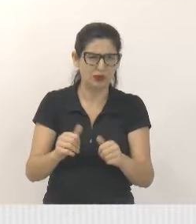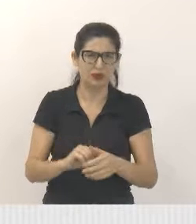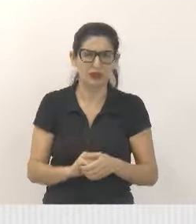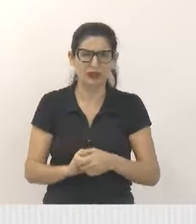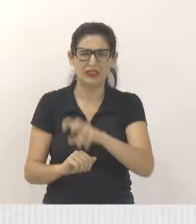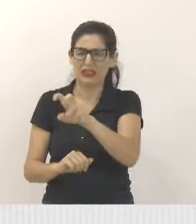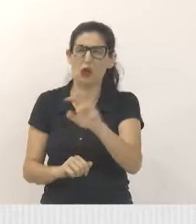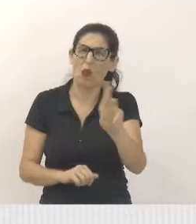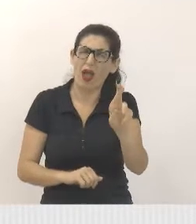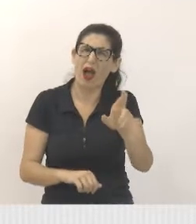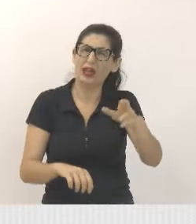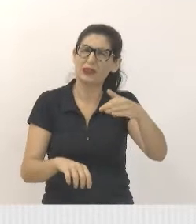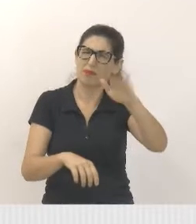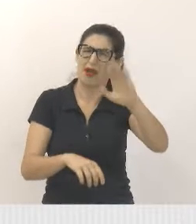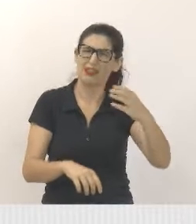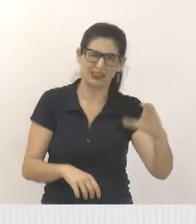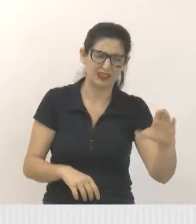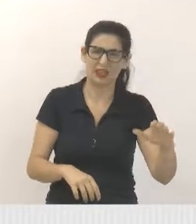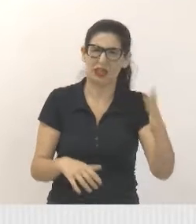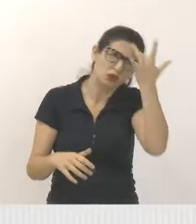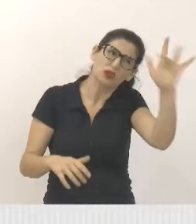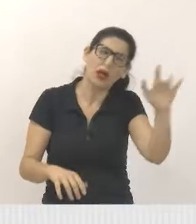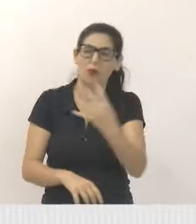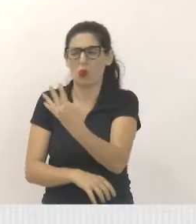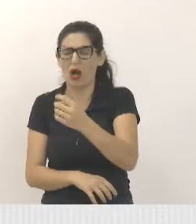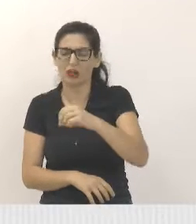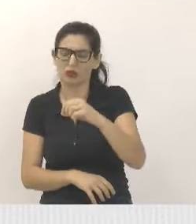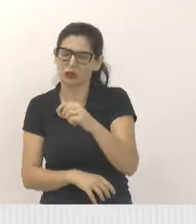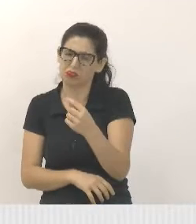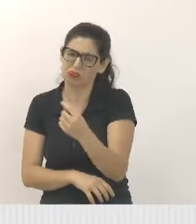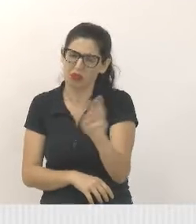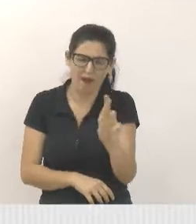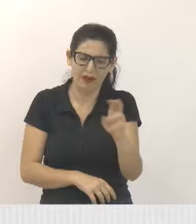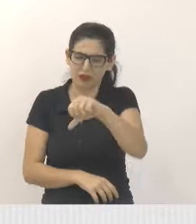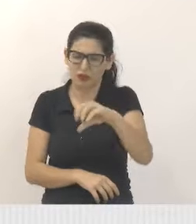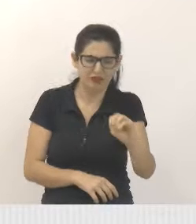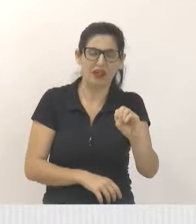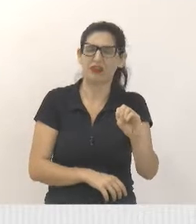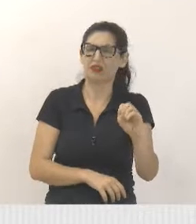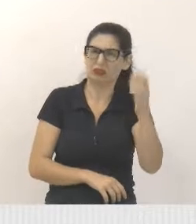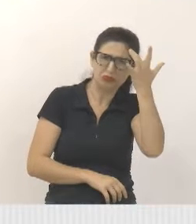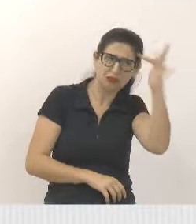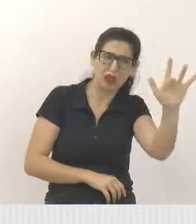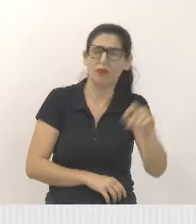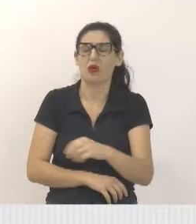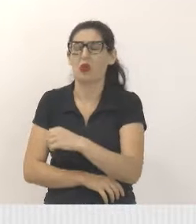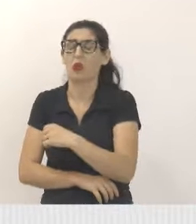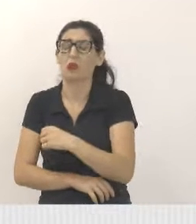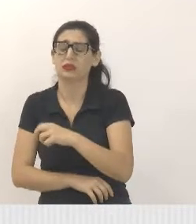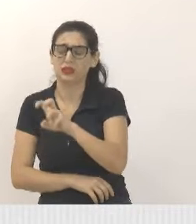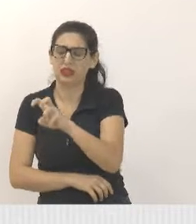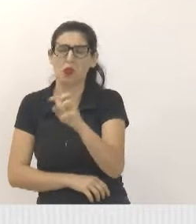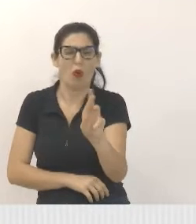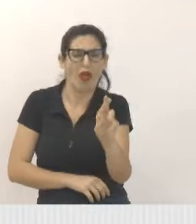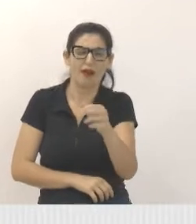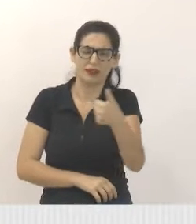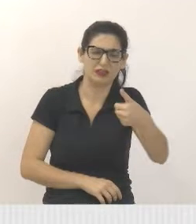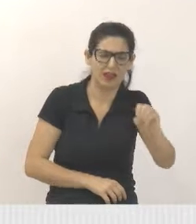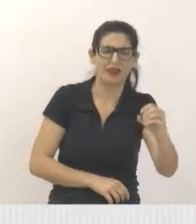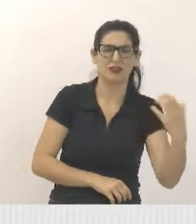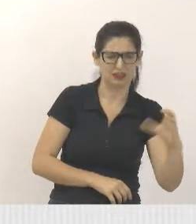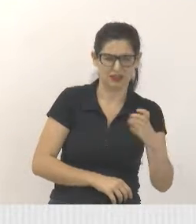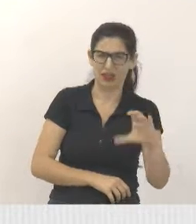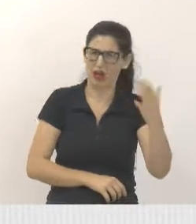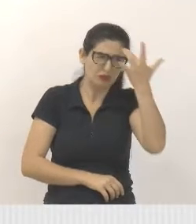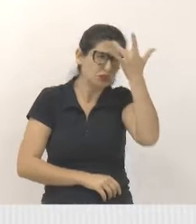que não sabemos se vai ficar quatro, noventa, cinco e dez, salientar que o contrato aqui é bem claro que